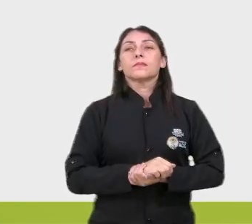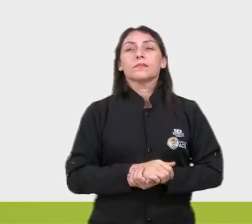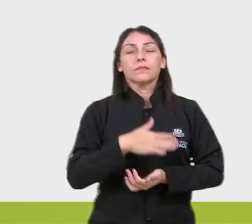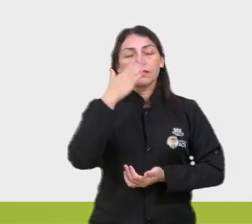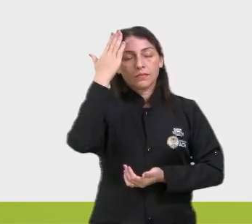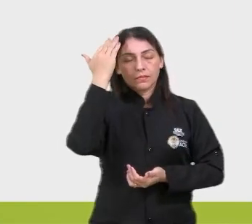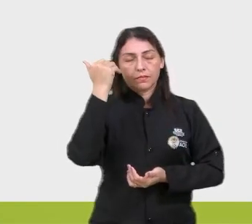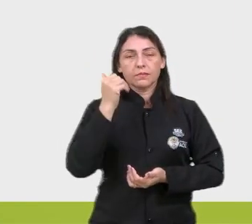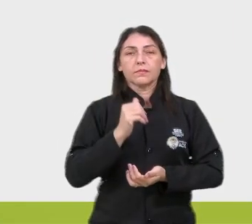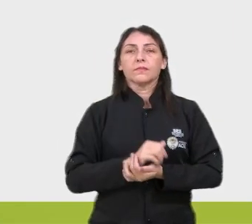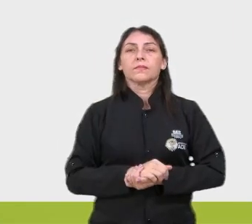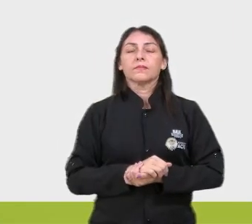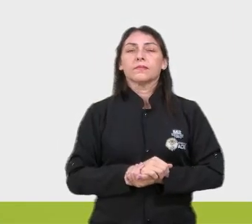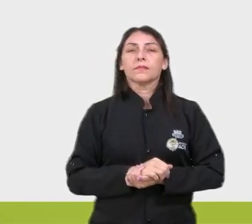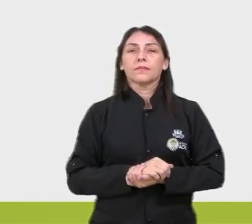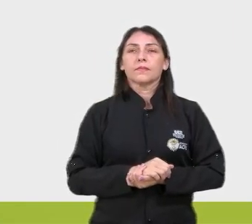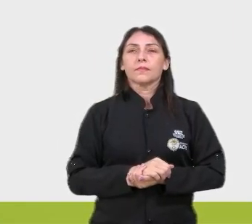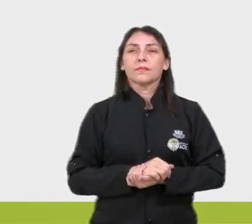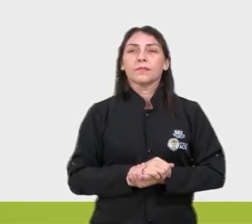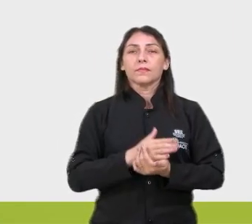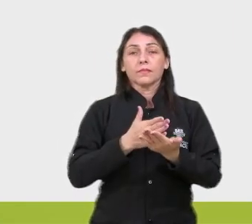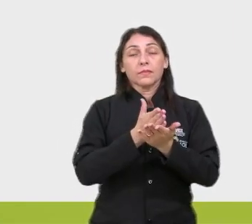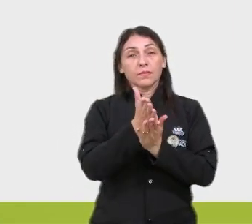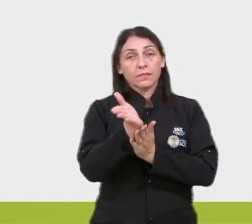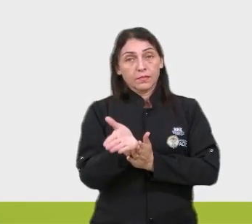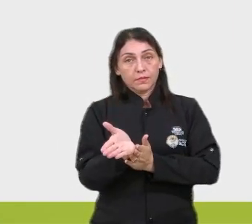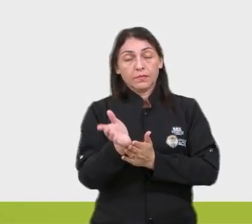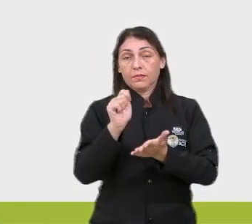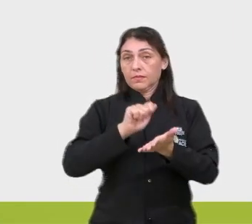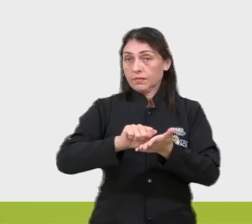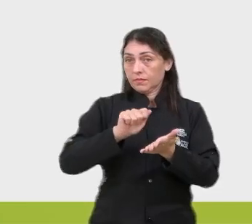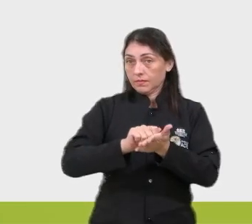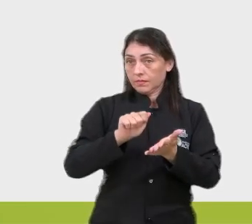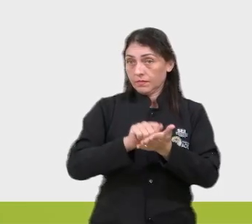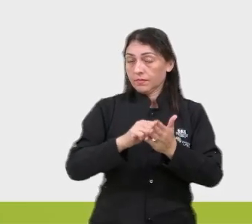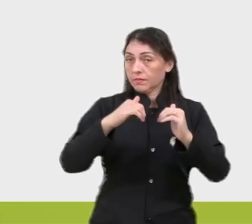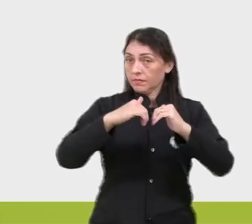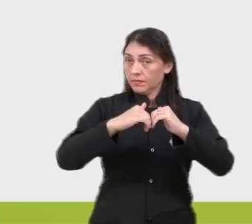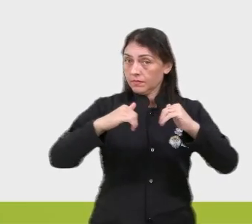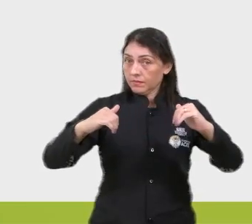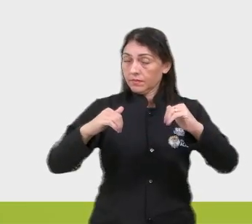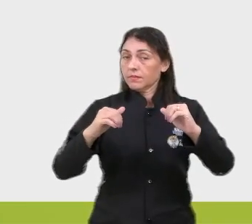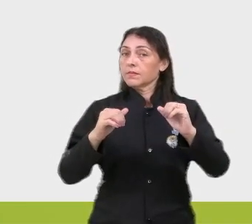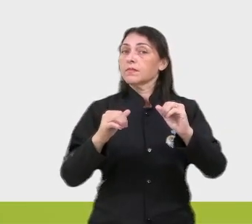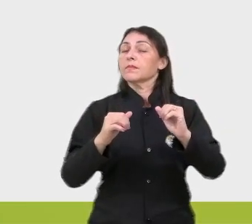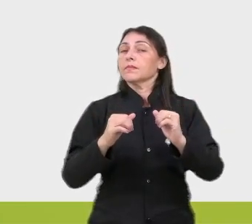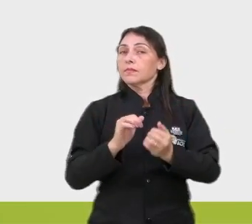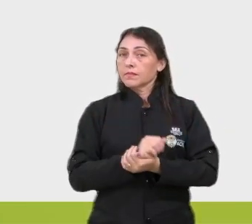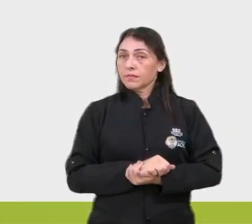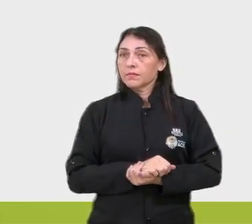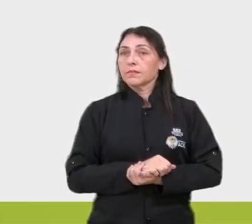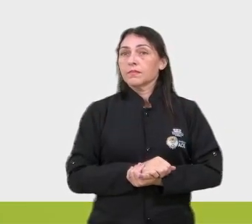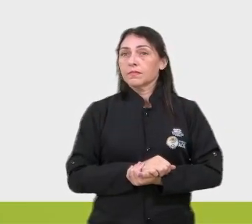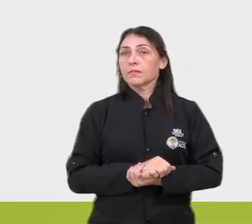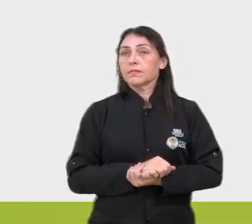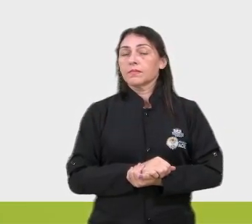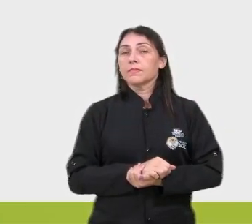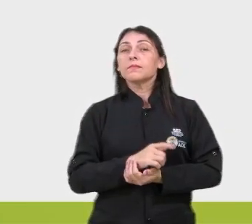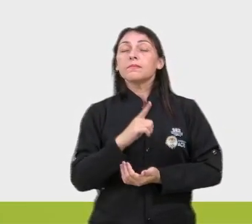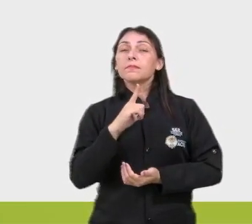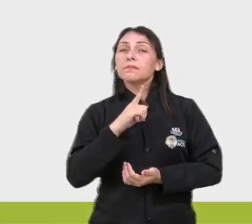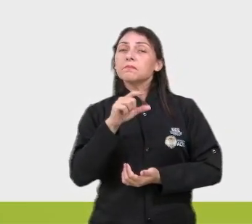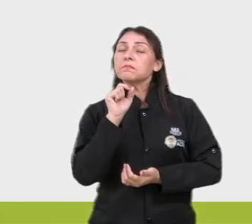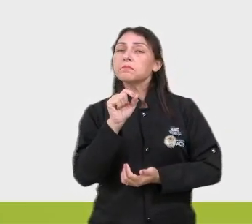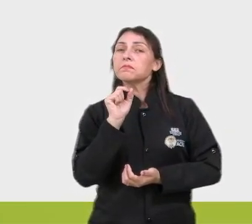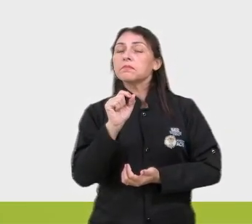saiba mais. Desvios de convenções da escrita, separação silábica. Aqui, gente, vai